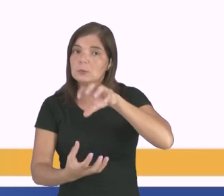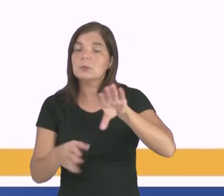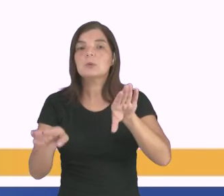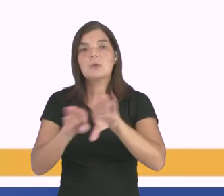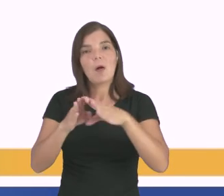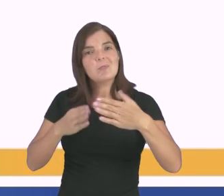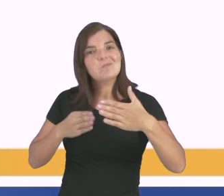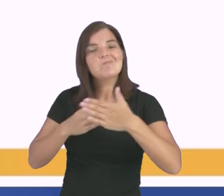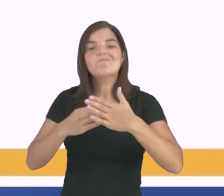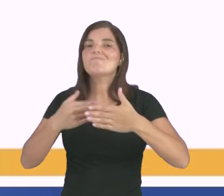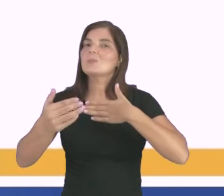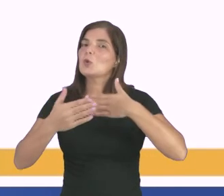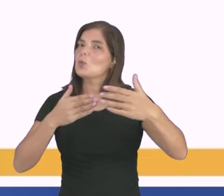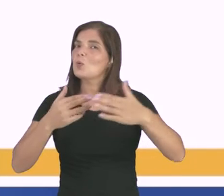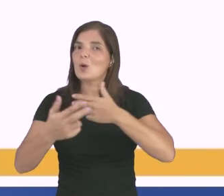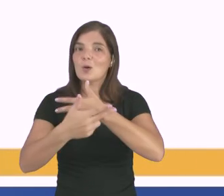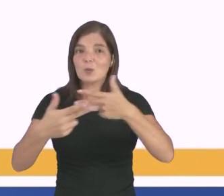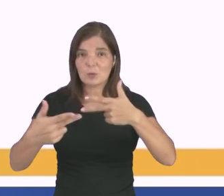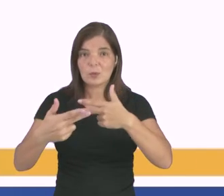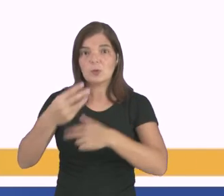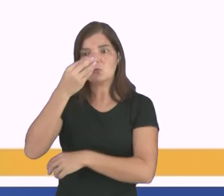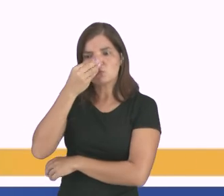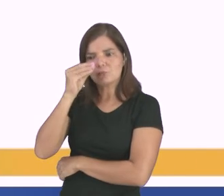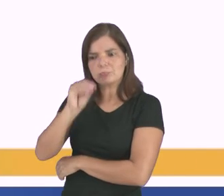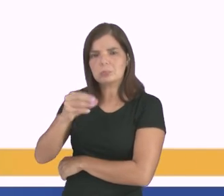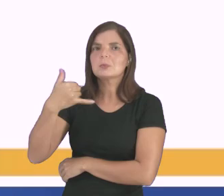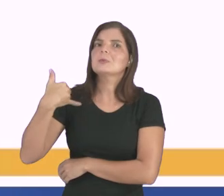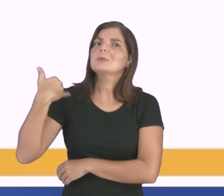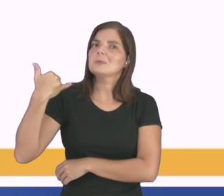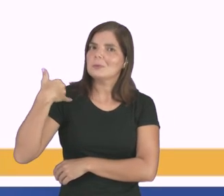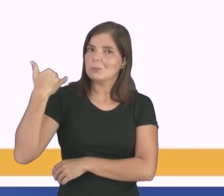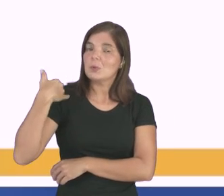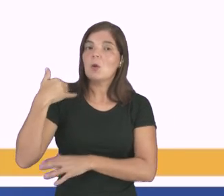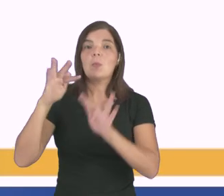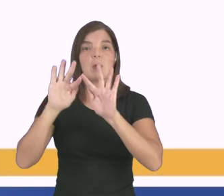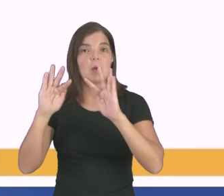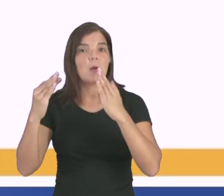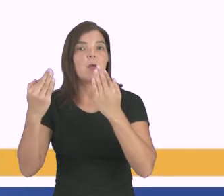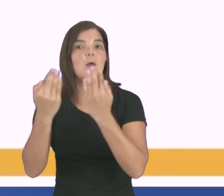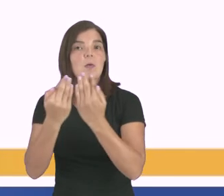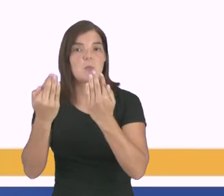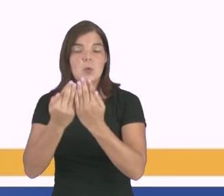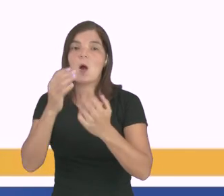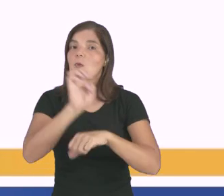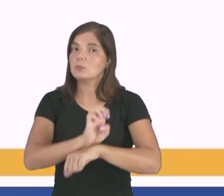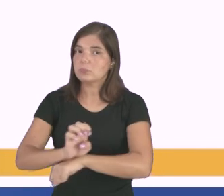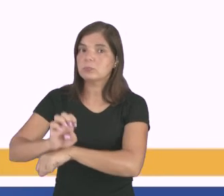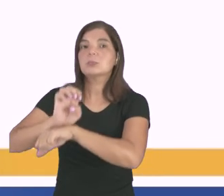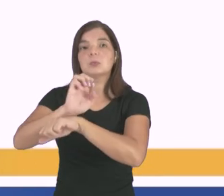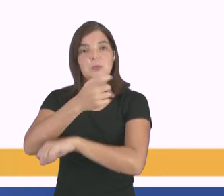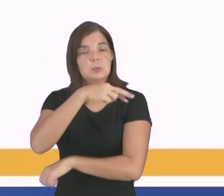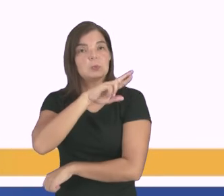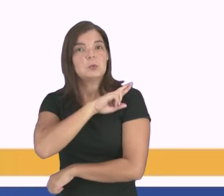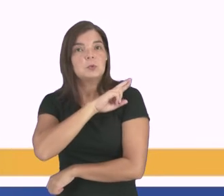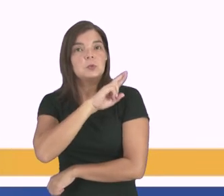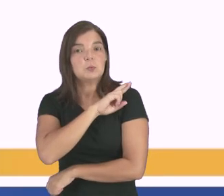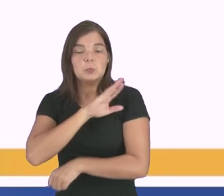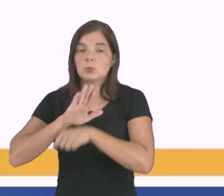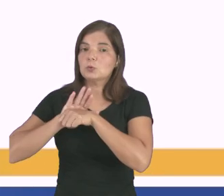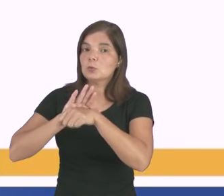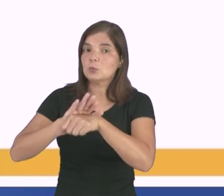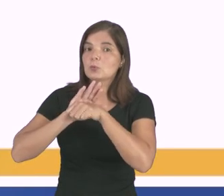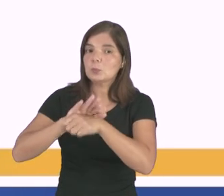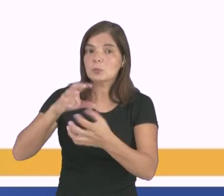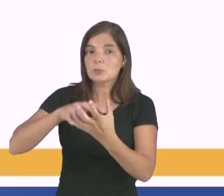está impedido a qualquer forma de discriminação por idade e compete à família, à sociedade e ao Estado, né? O dever de amparar o